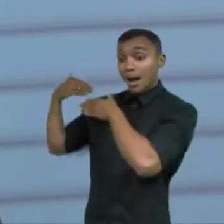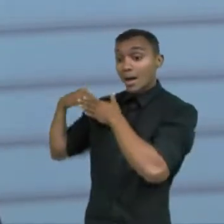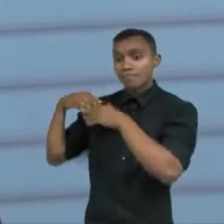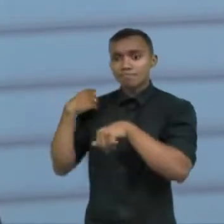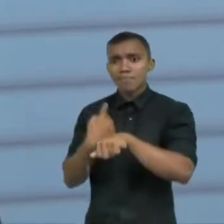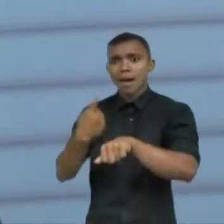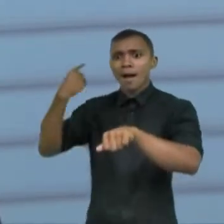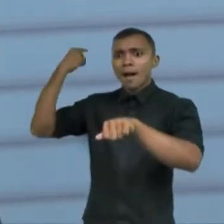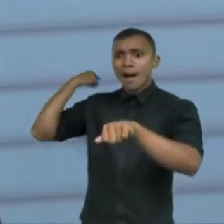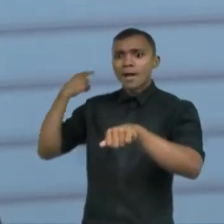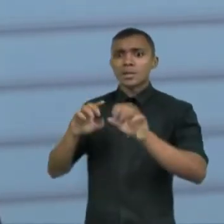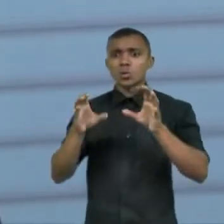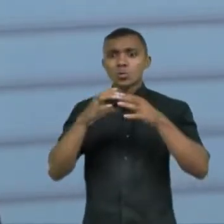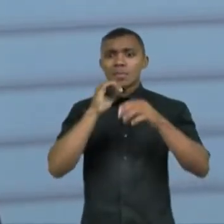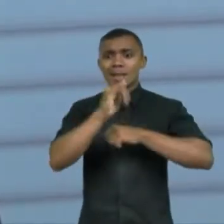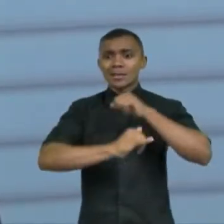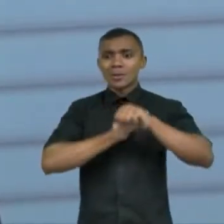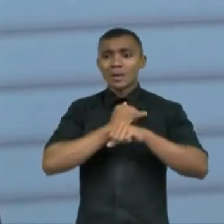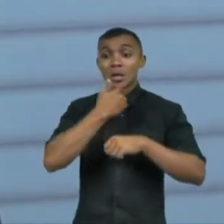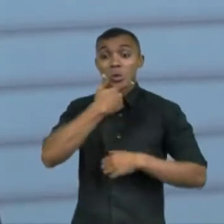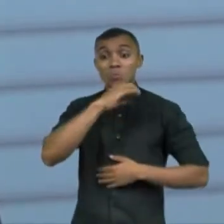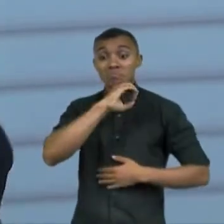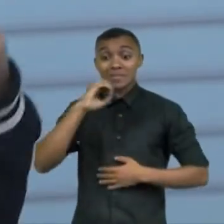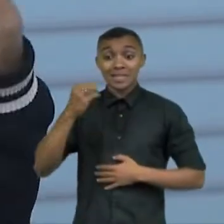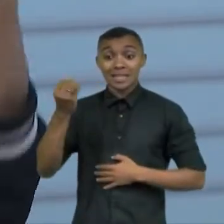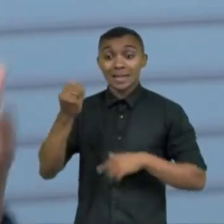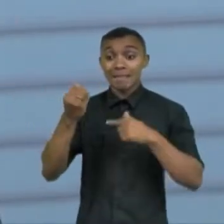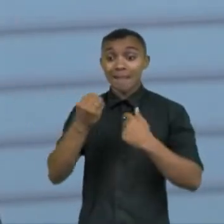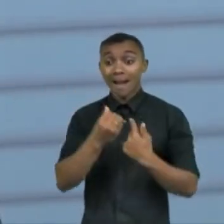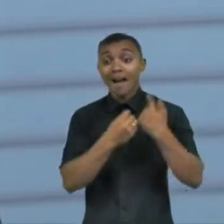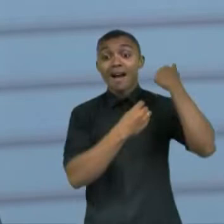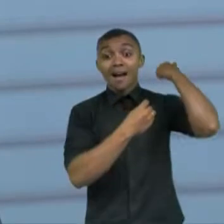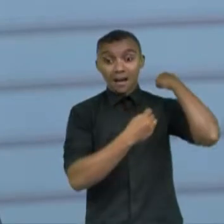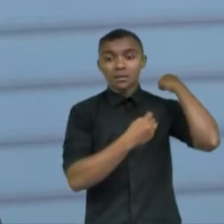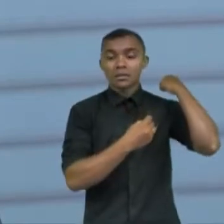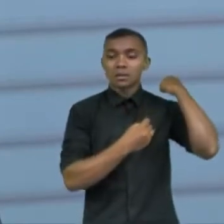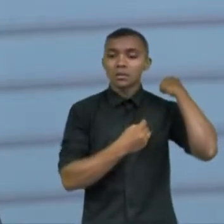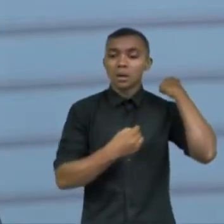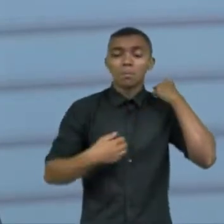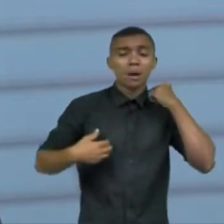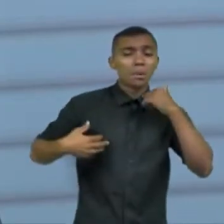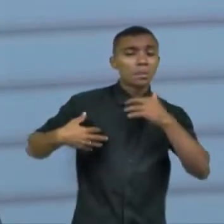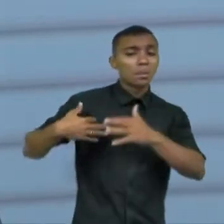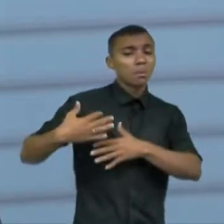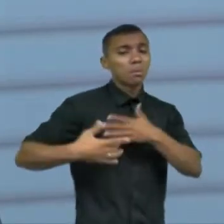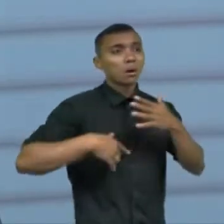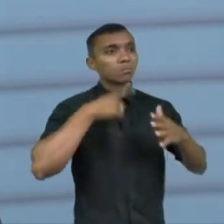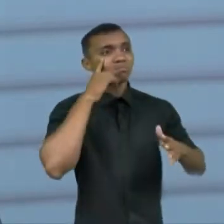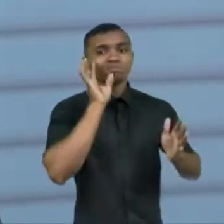convenção internacional em 2006 foi que começou-se a enxergar a pessoa com deficiência